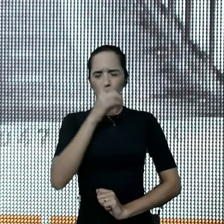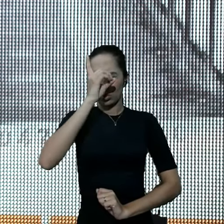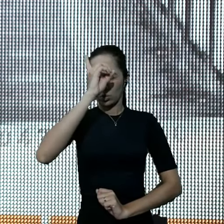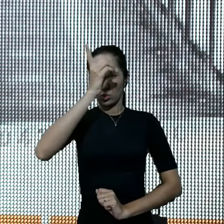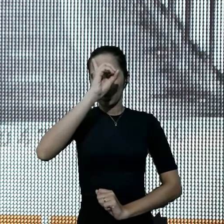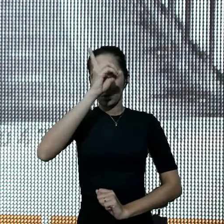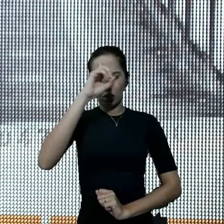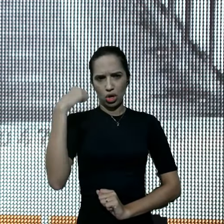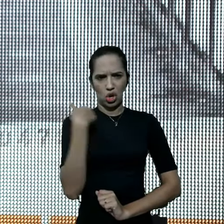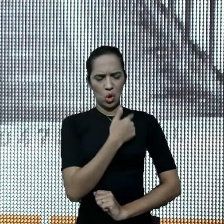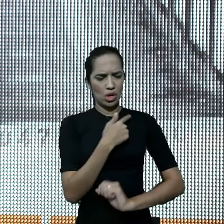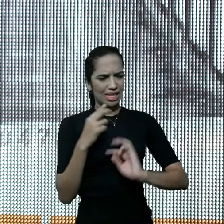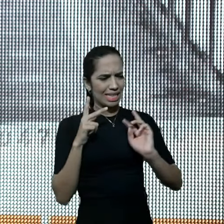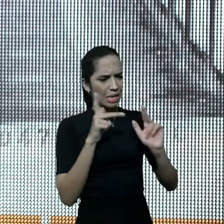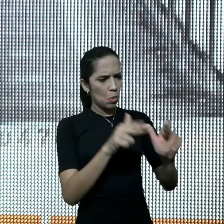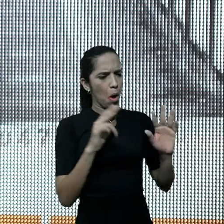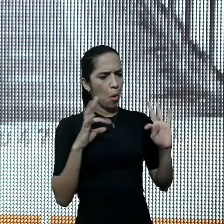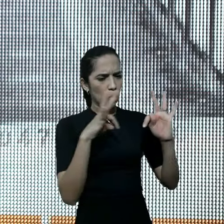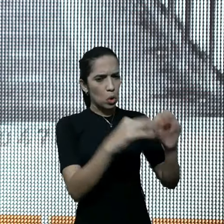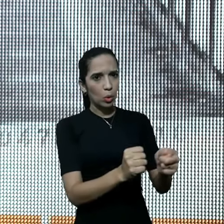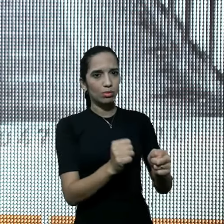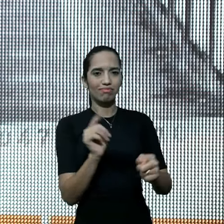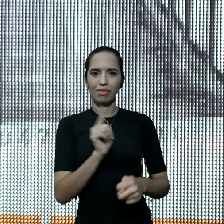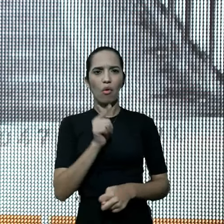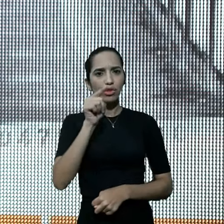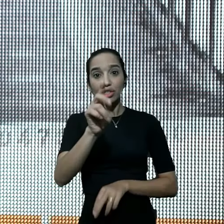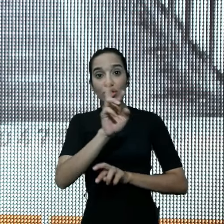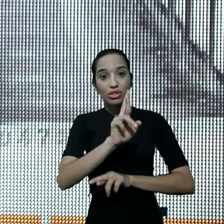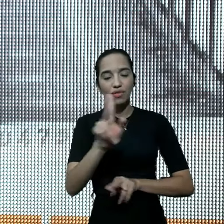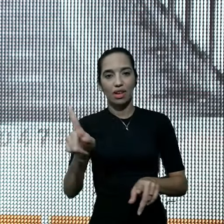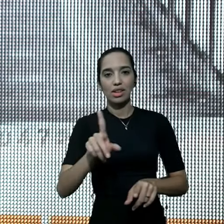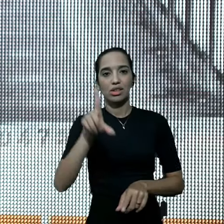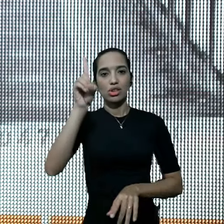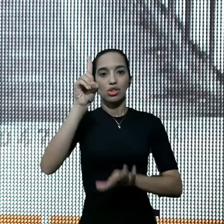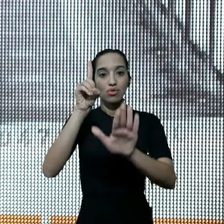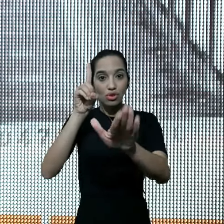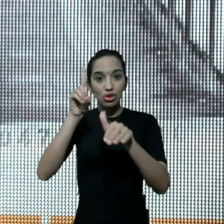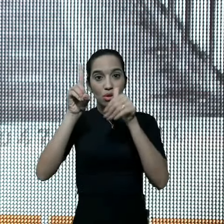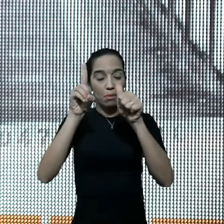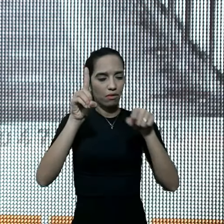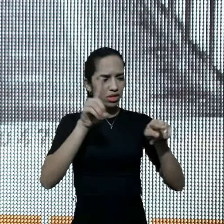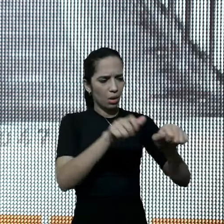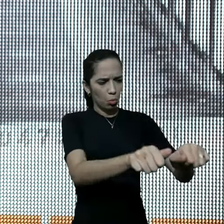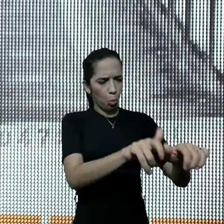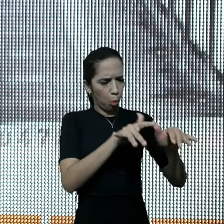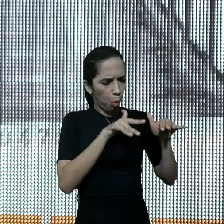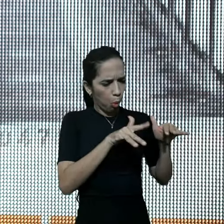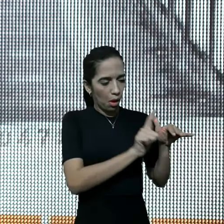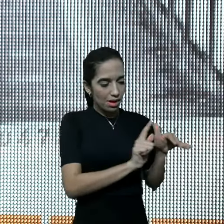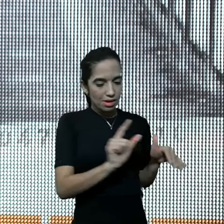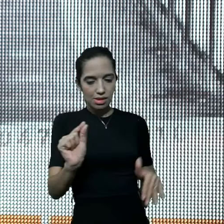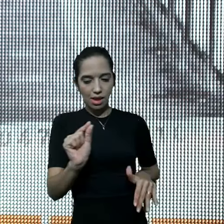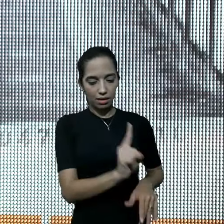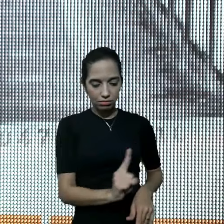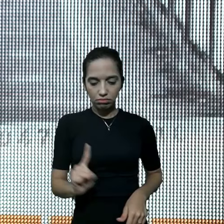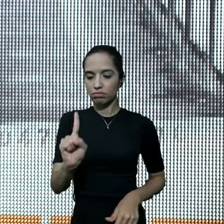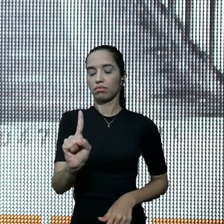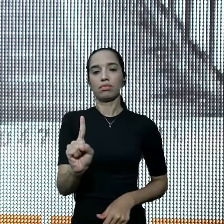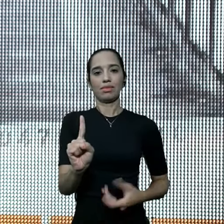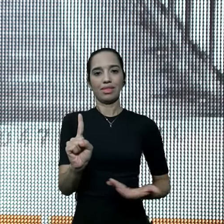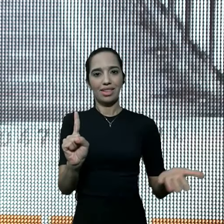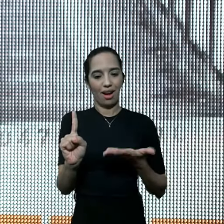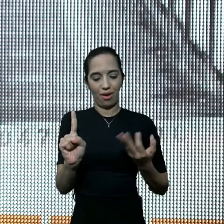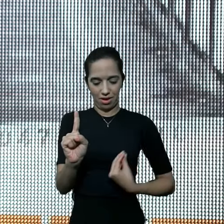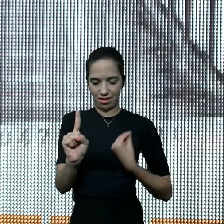para não sermos mais um, você não é mais um, Deus te chamou para sair da multidão, e para viver uma vida de intimidade com